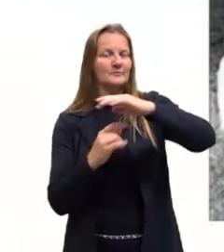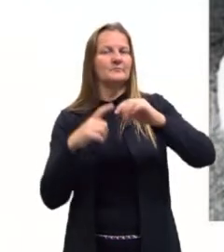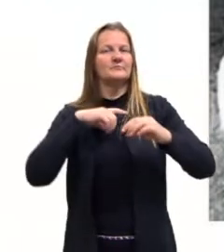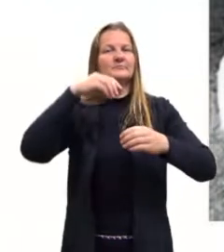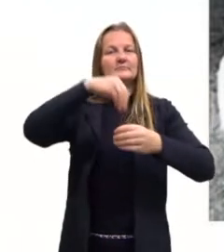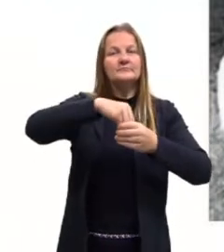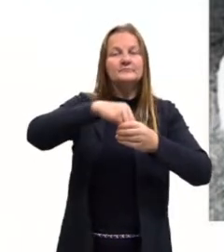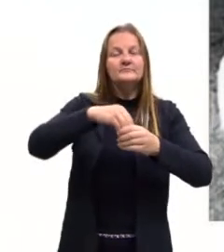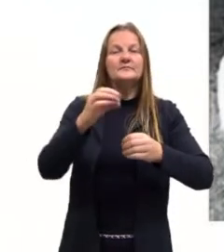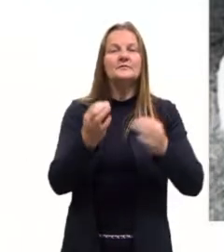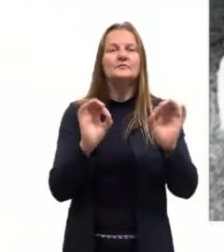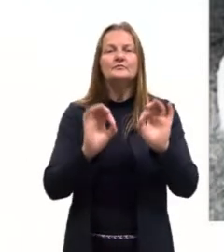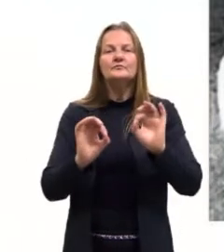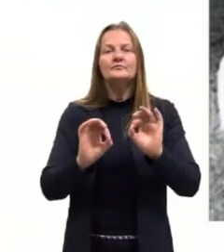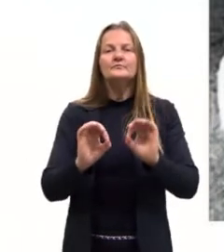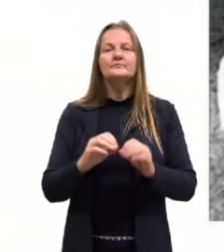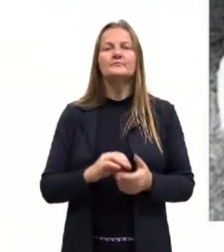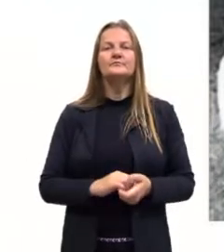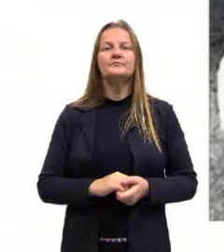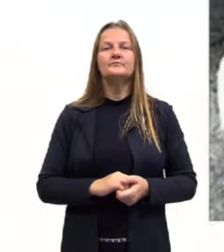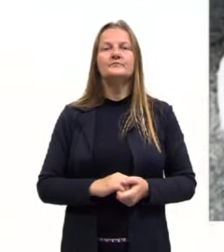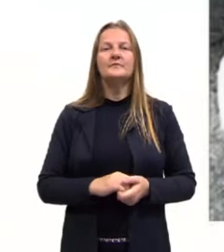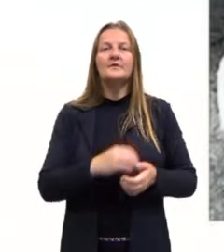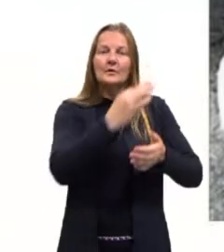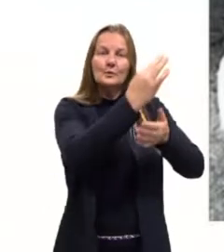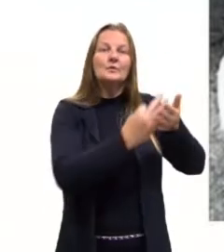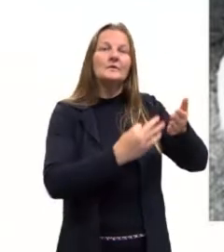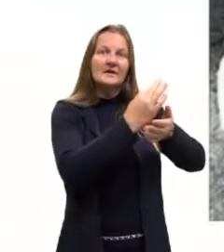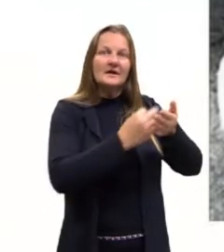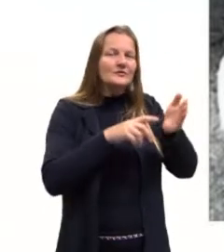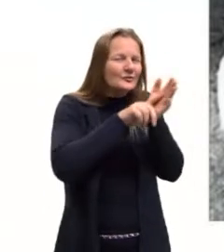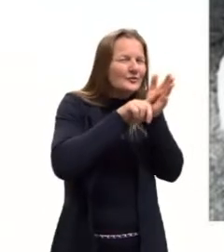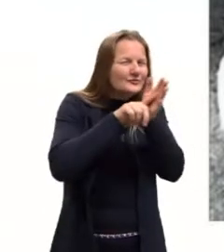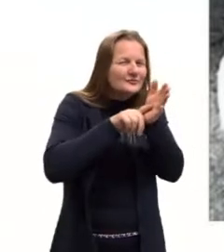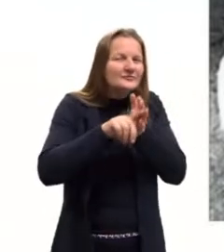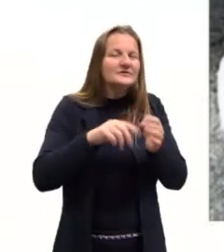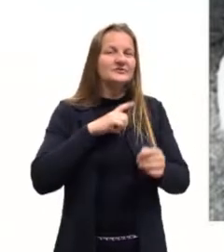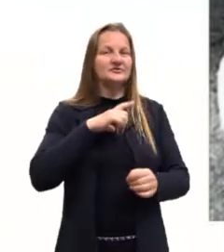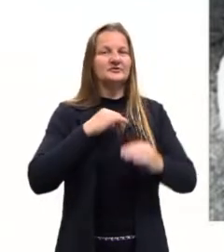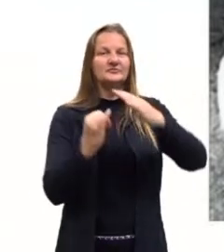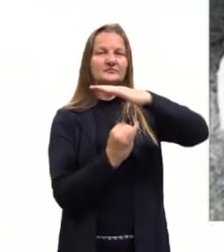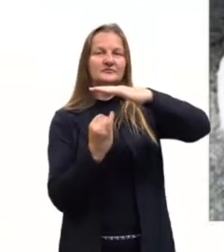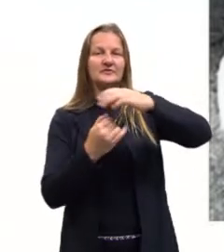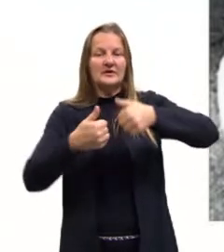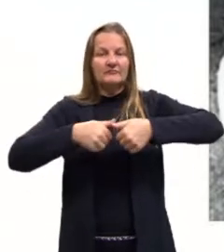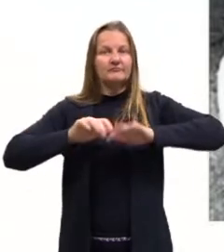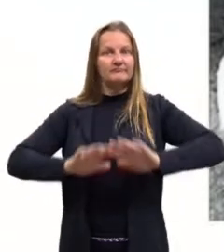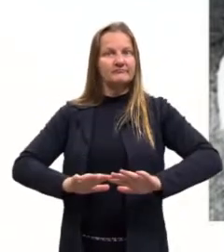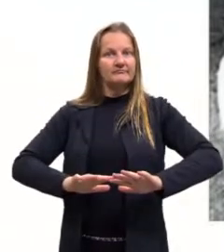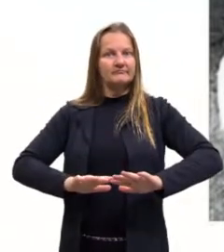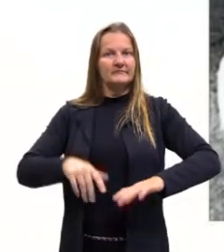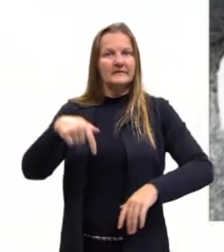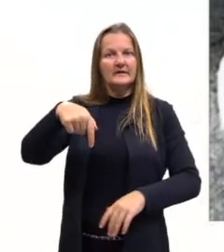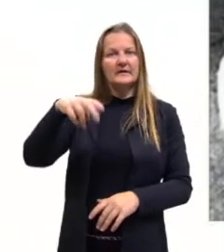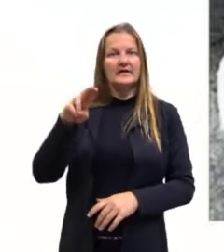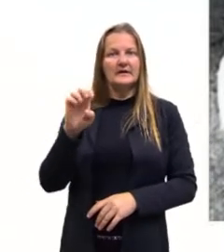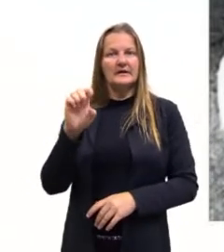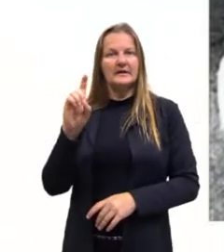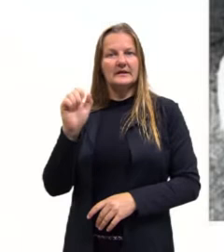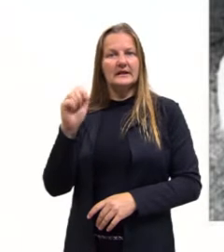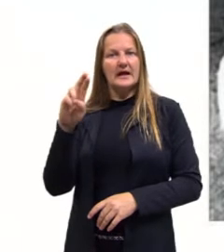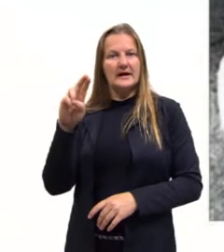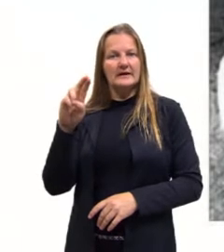desse texto que nós estamos analisando. O quedate, o verbo quedar,